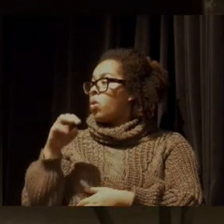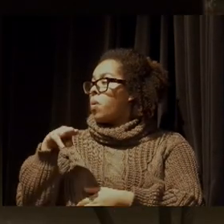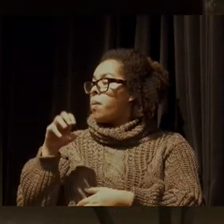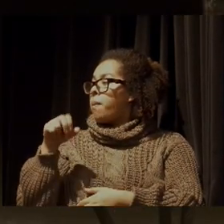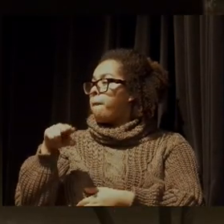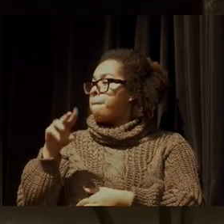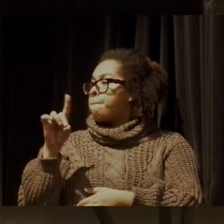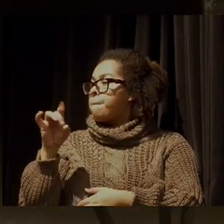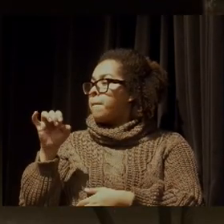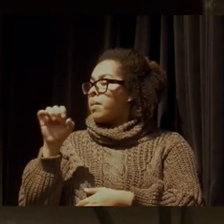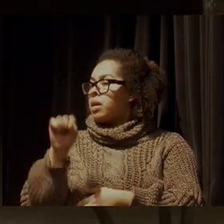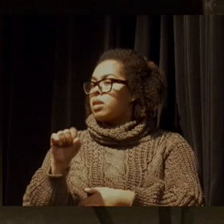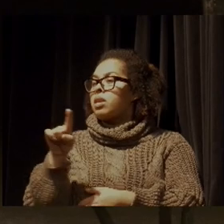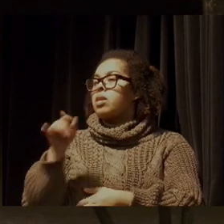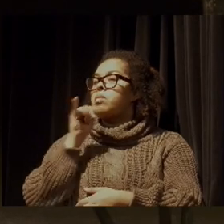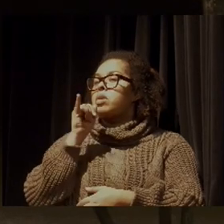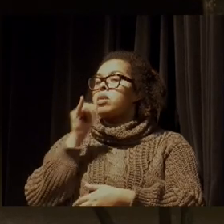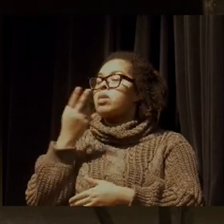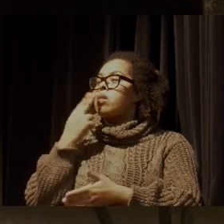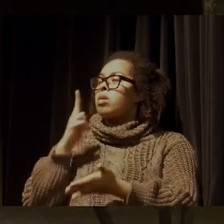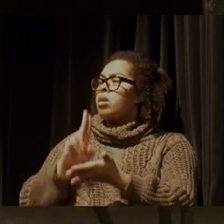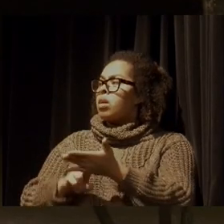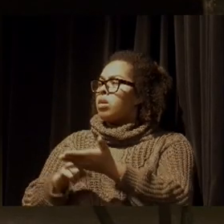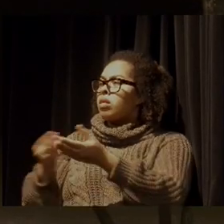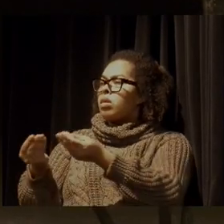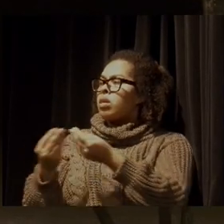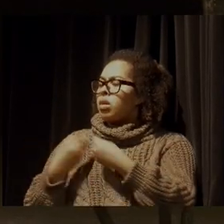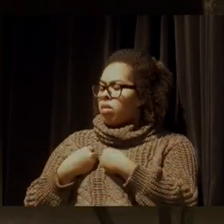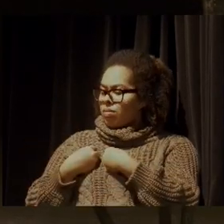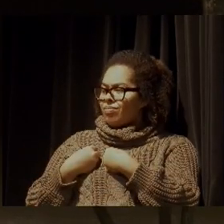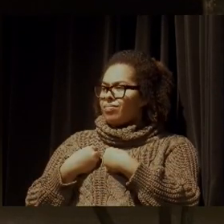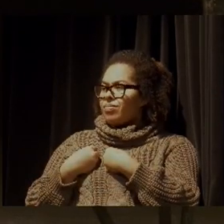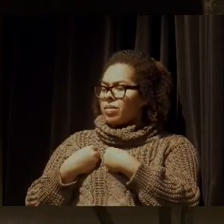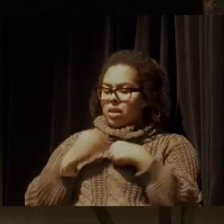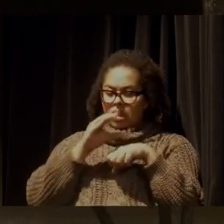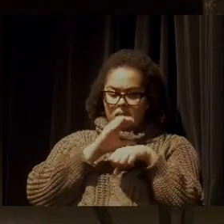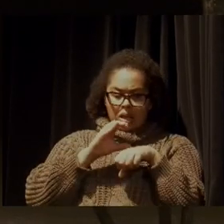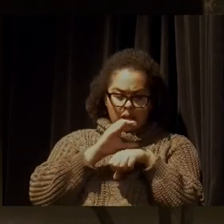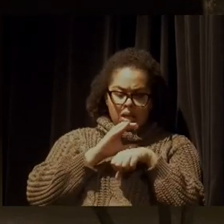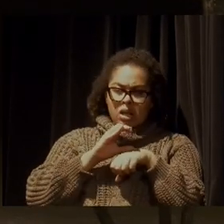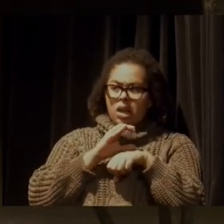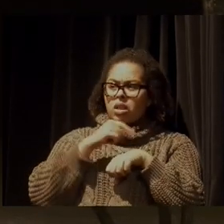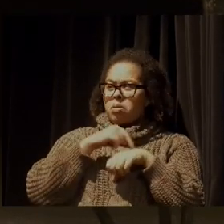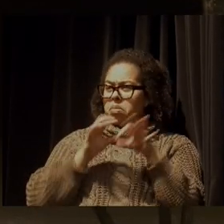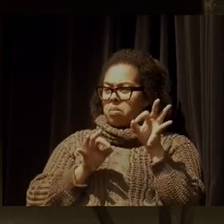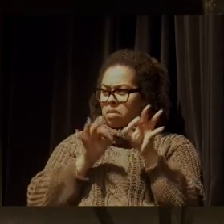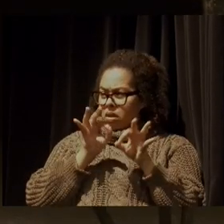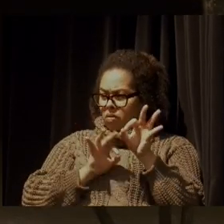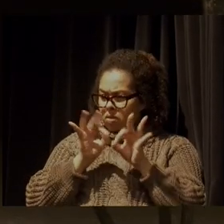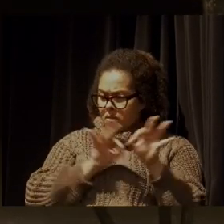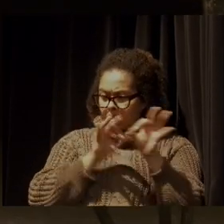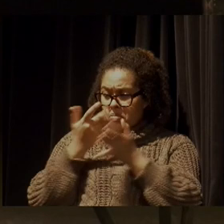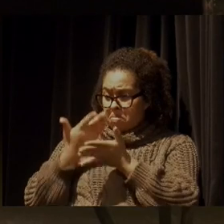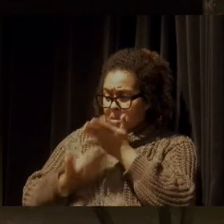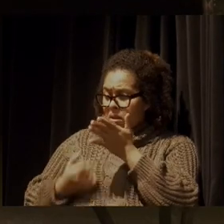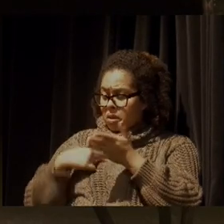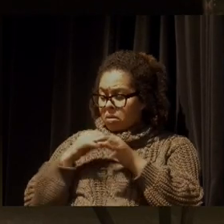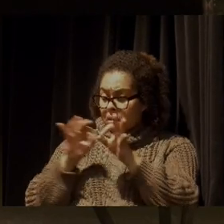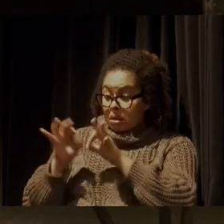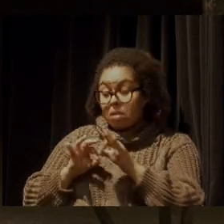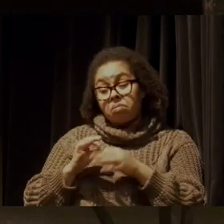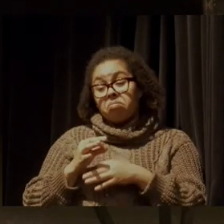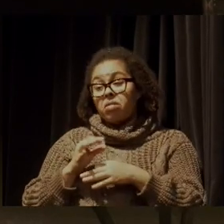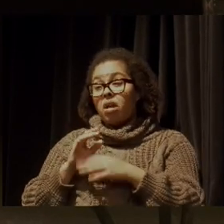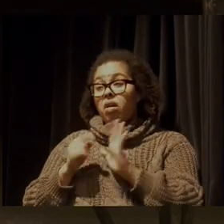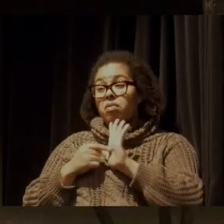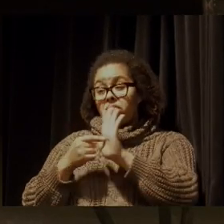enquanto eu sou desorganizado, ele me mandou uma carta que eu perdi na época da Constituinte, estou tentando achar a Biodreana, mas enfim, eu sou desorganizado,